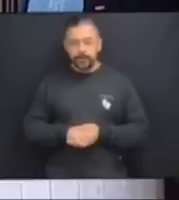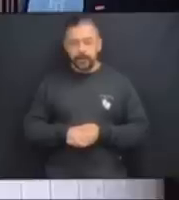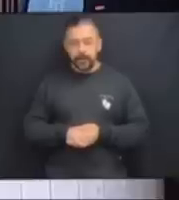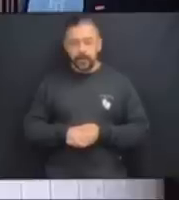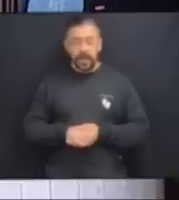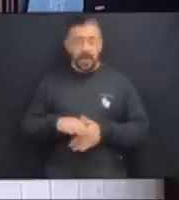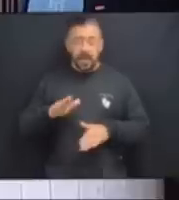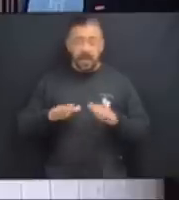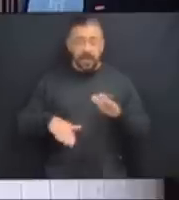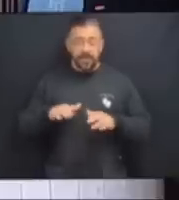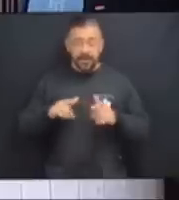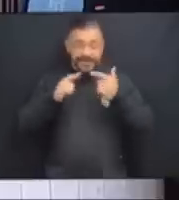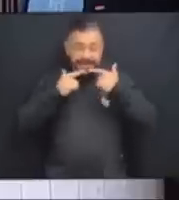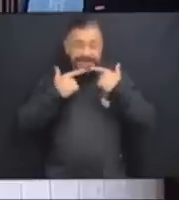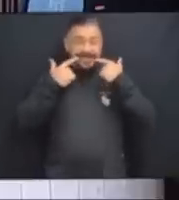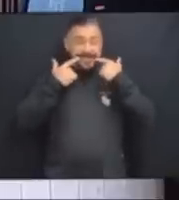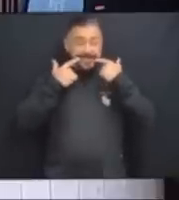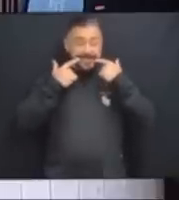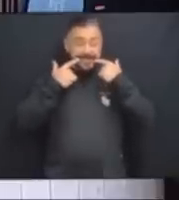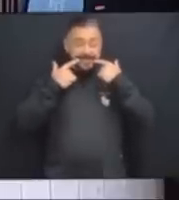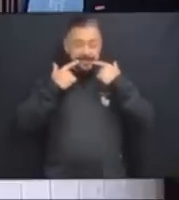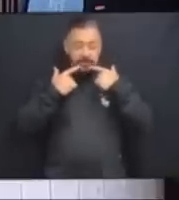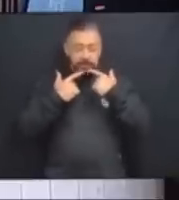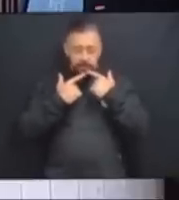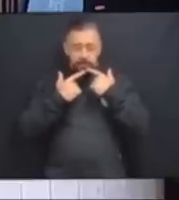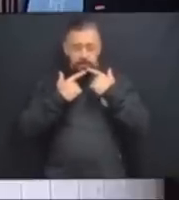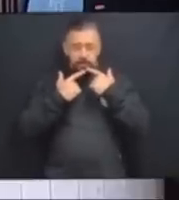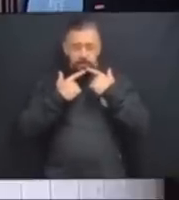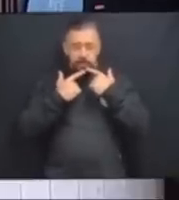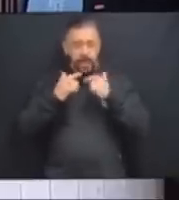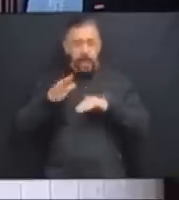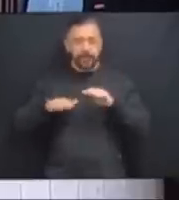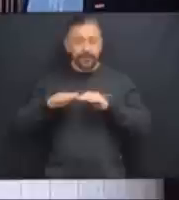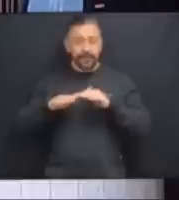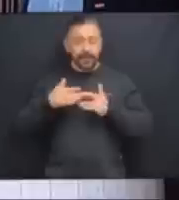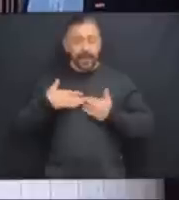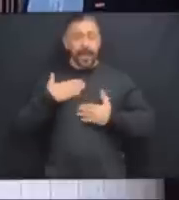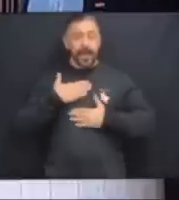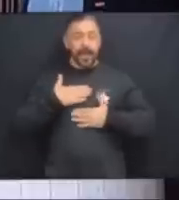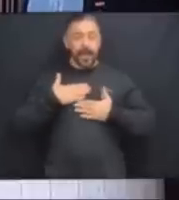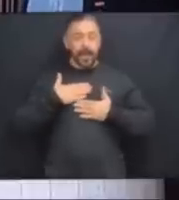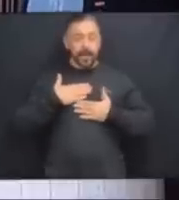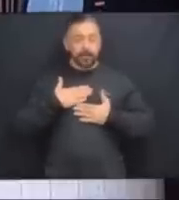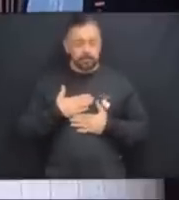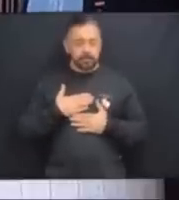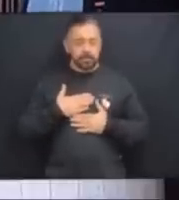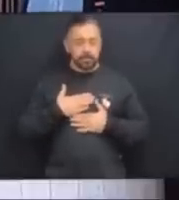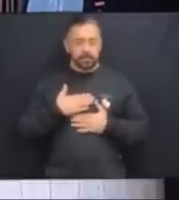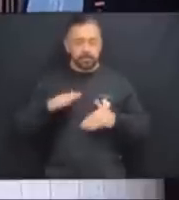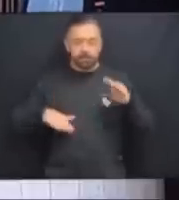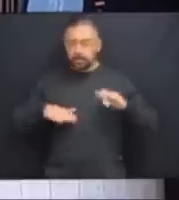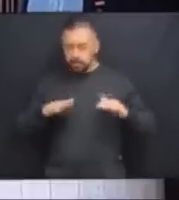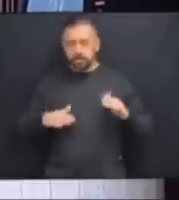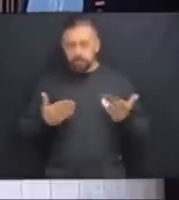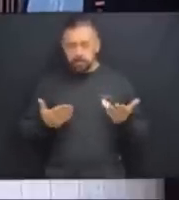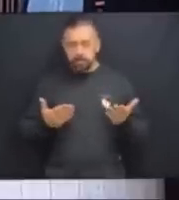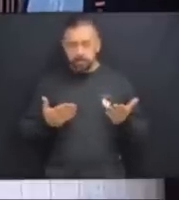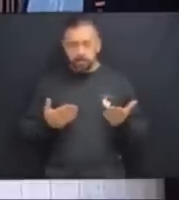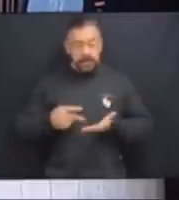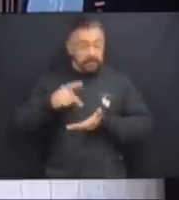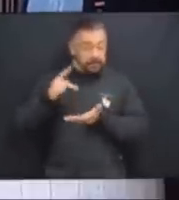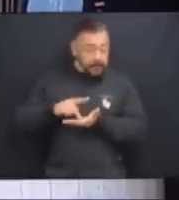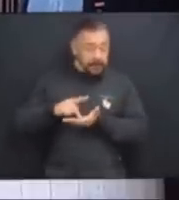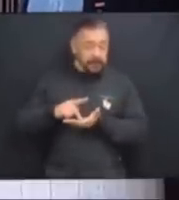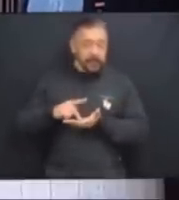sorrisos, a verdade nem sempre agrada, a verdade raramente